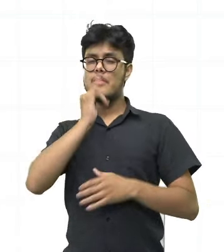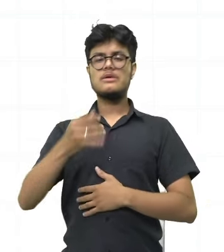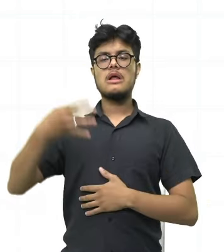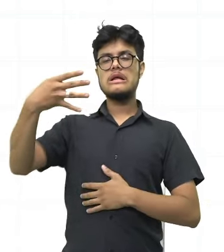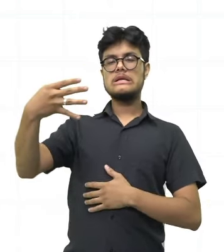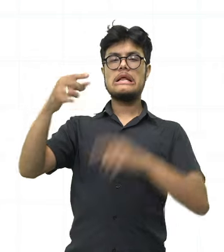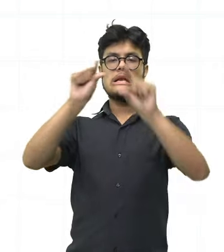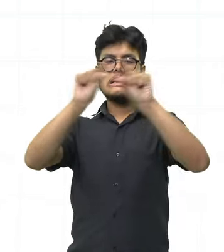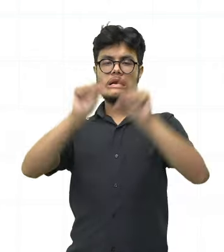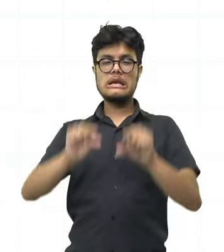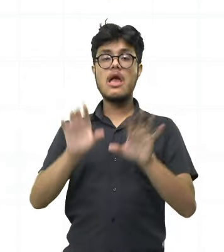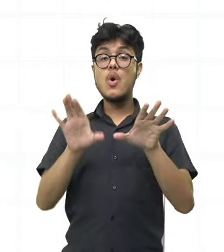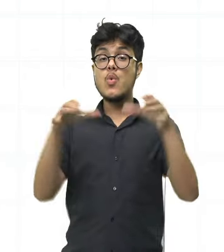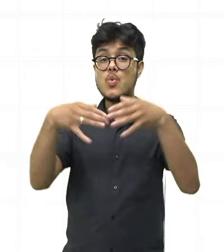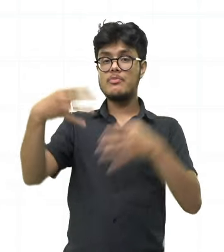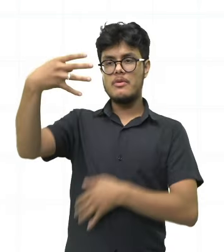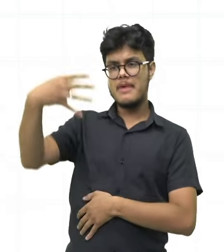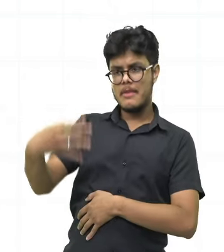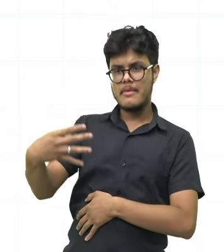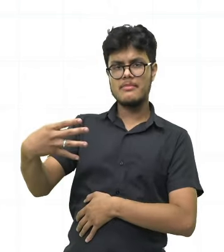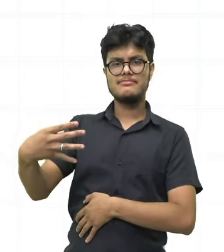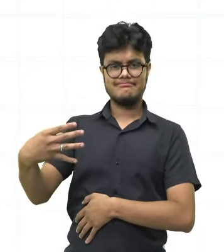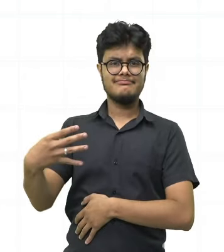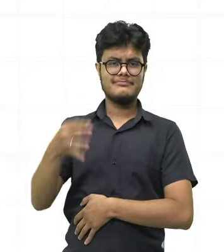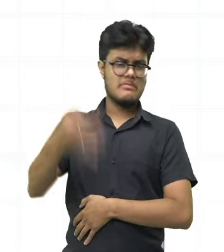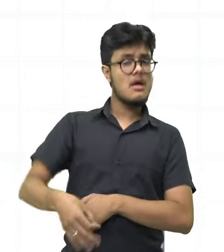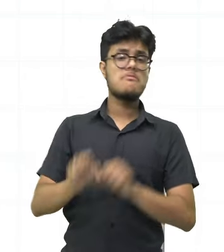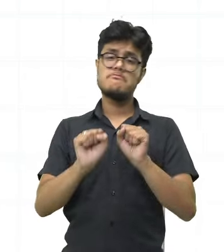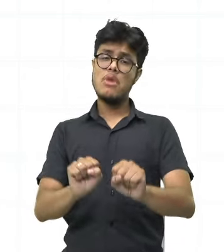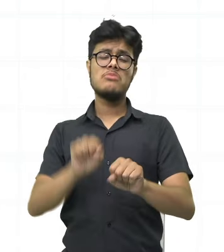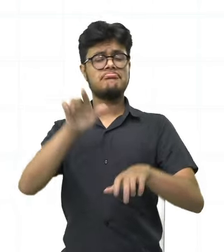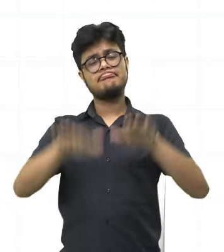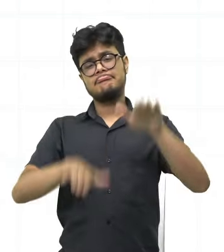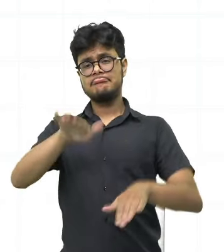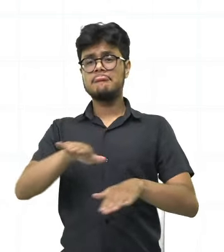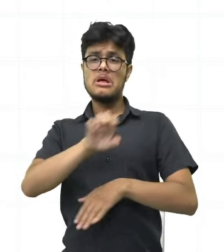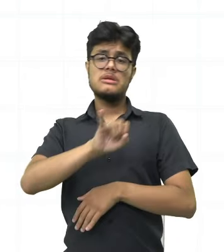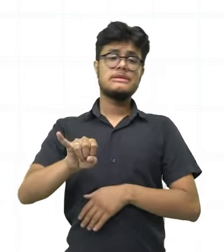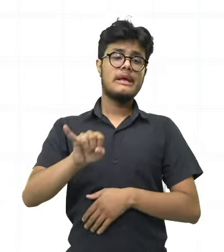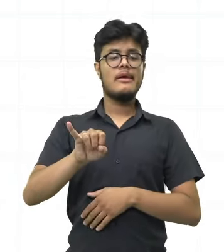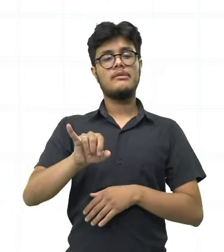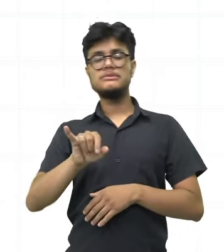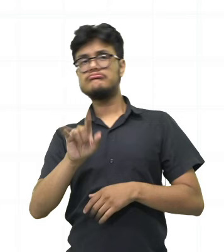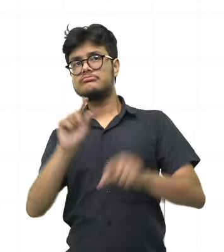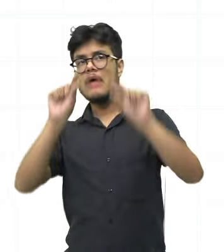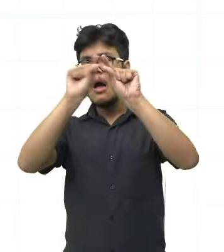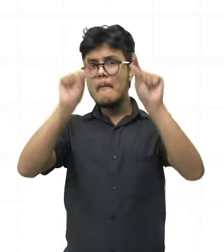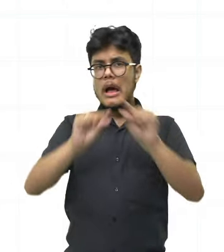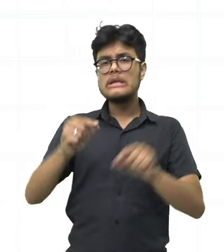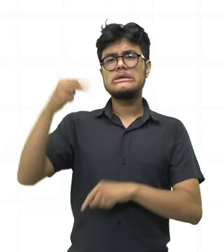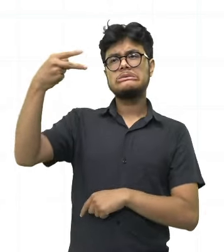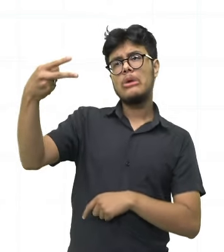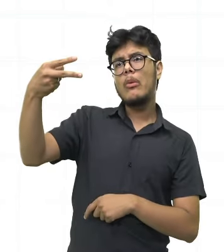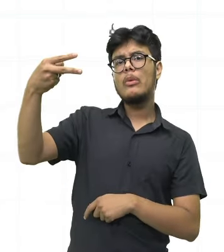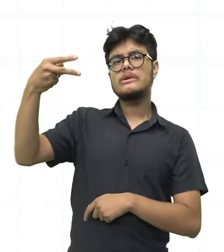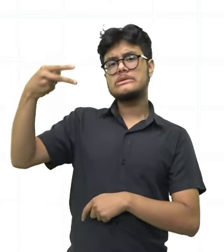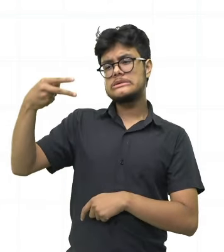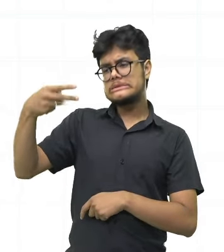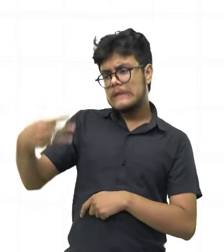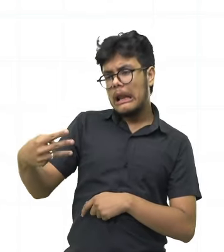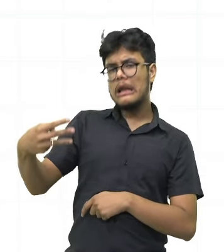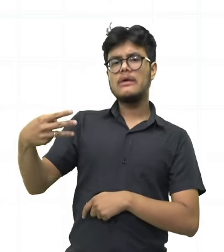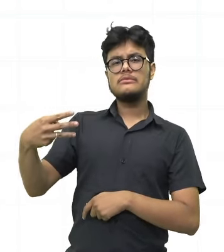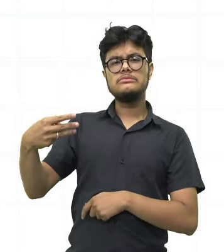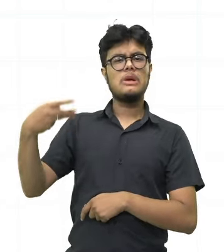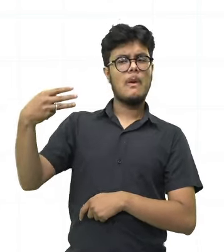versos de um poema. Então, pode variar ali, né? A estrofe, de repente, em um verso pode ser, a cada estrofe são duas, dois versos, três